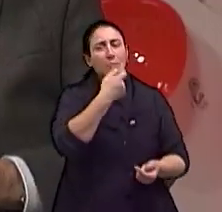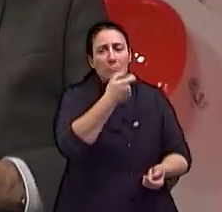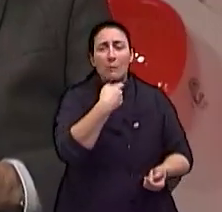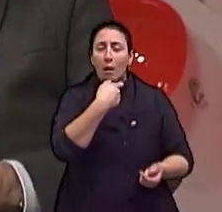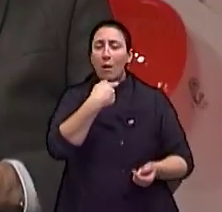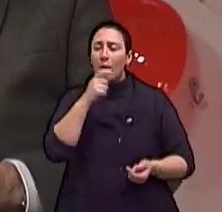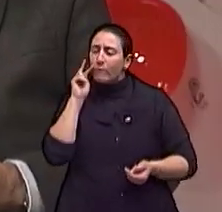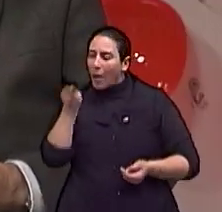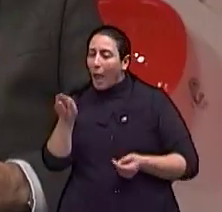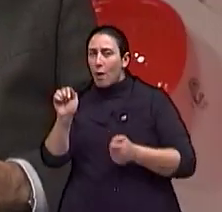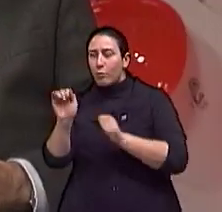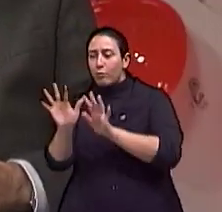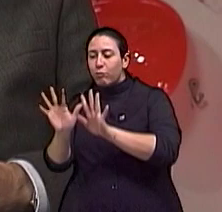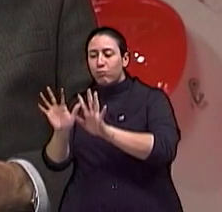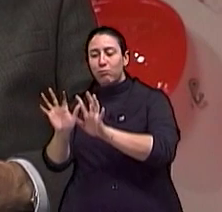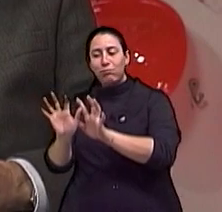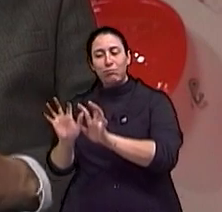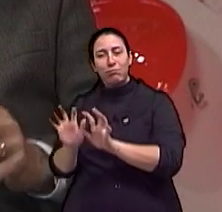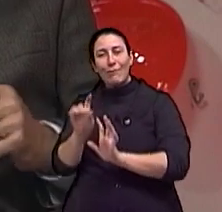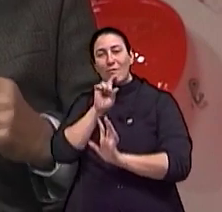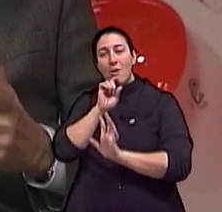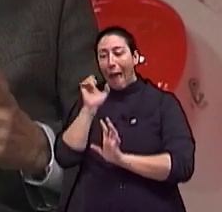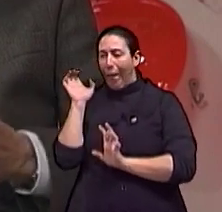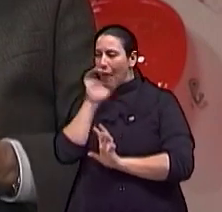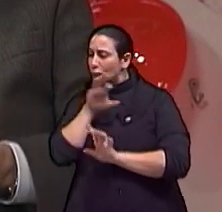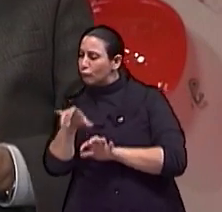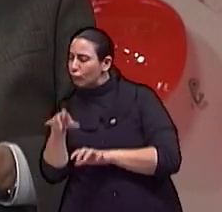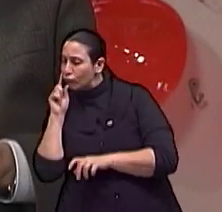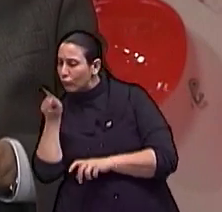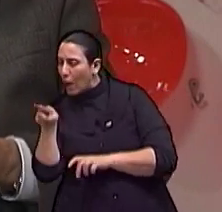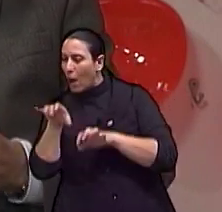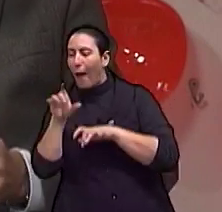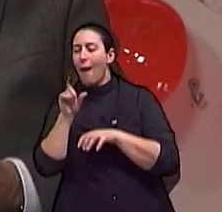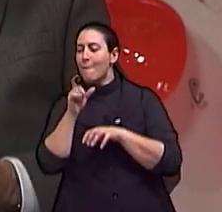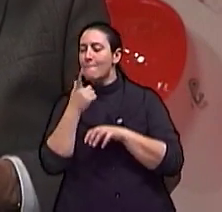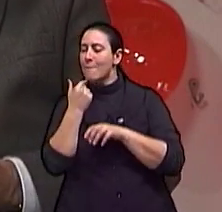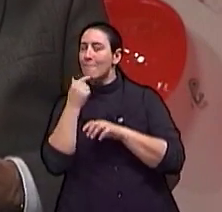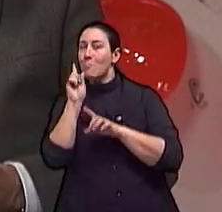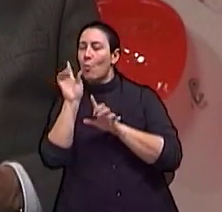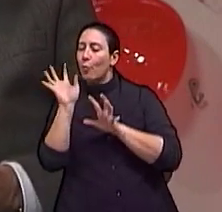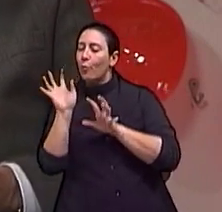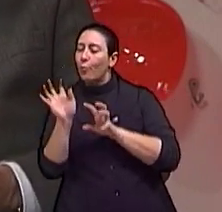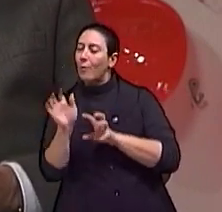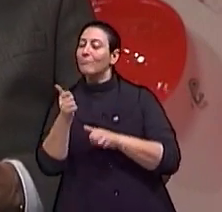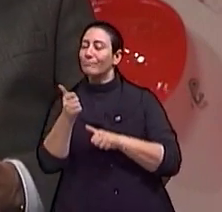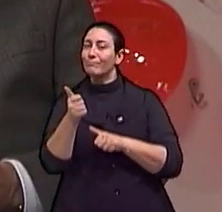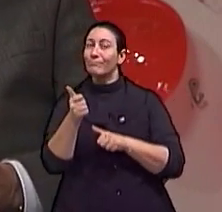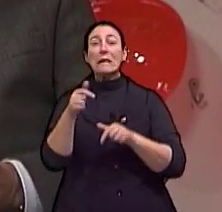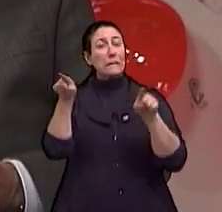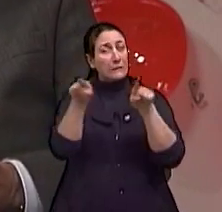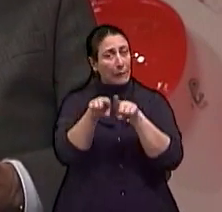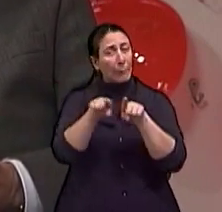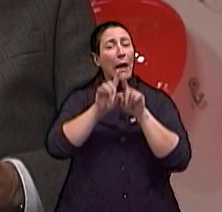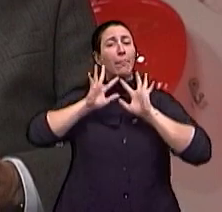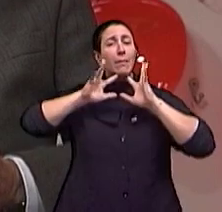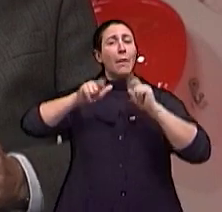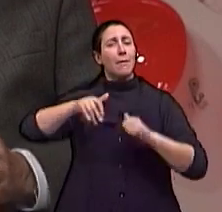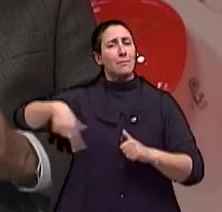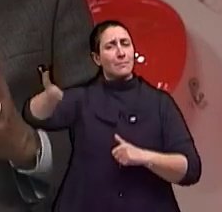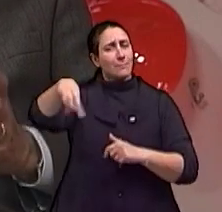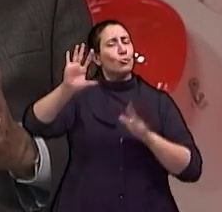assim, né? Então, através de experiências em animais também, eles viram que bloqueando aquele núcleo,